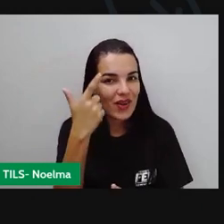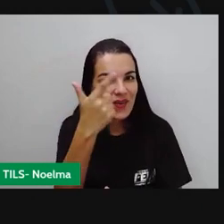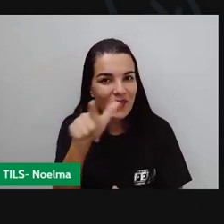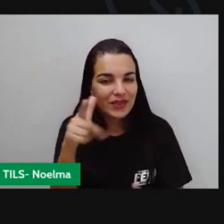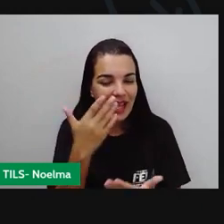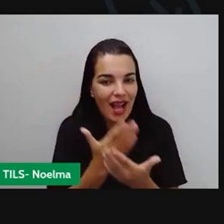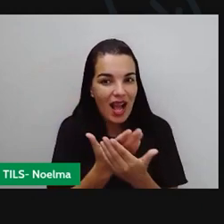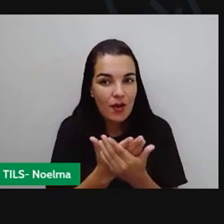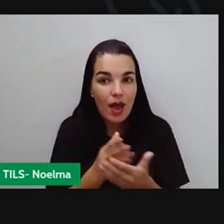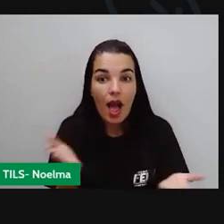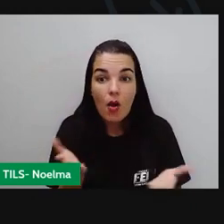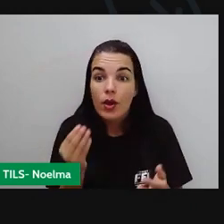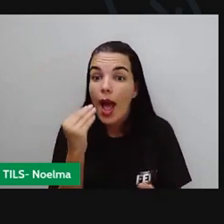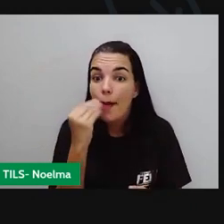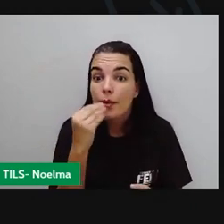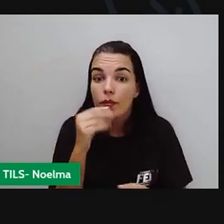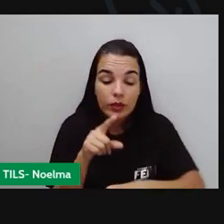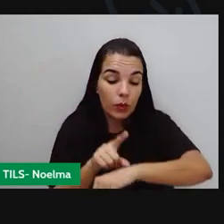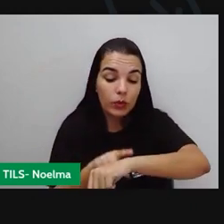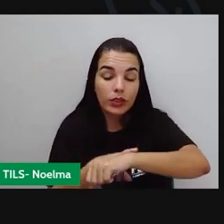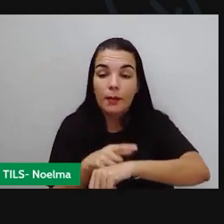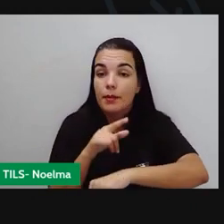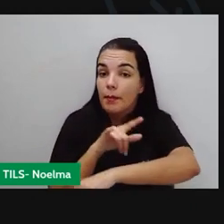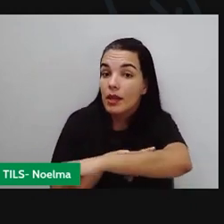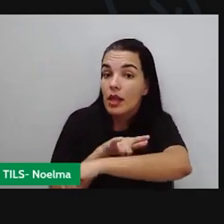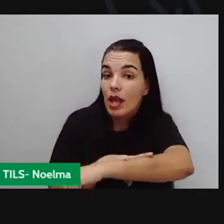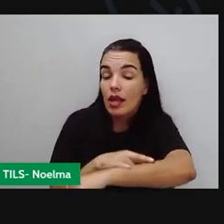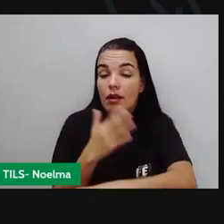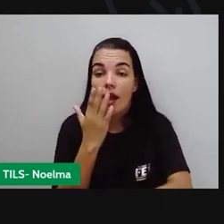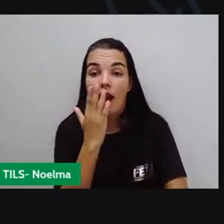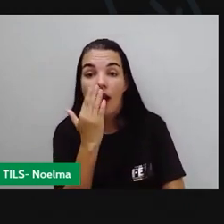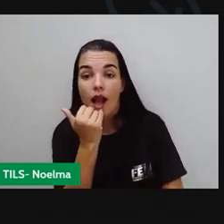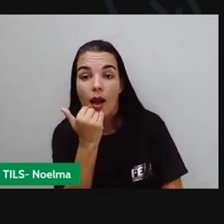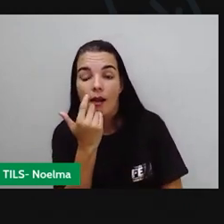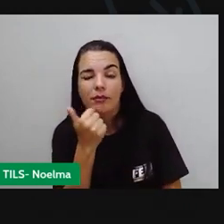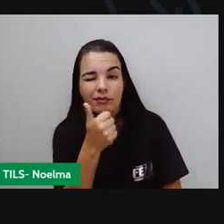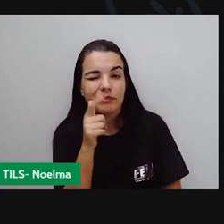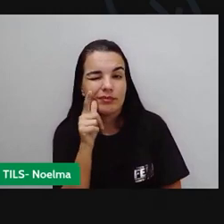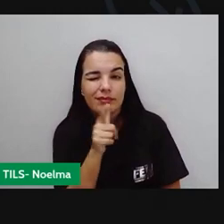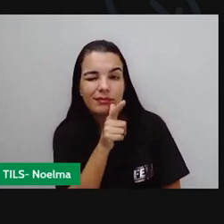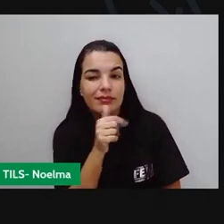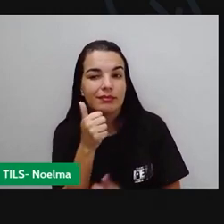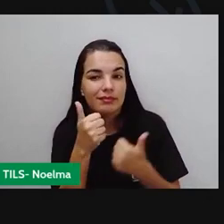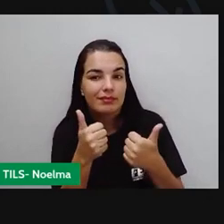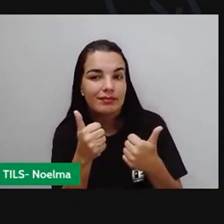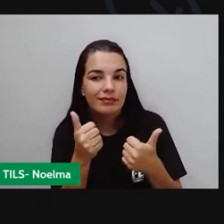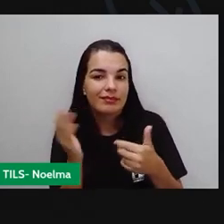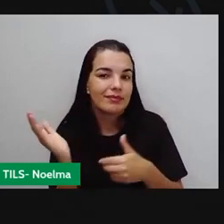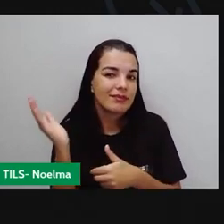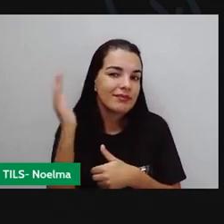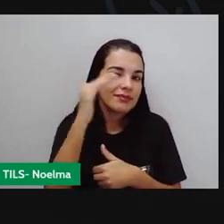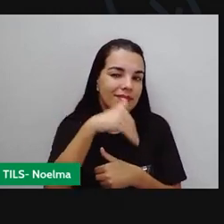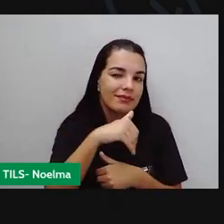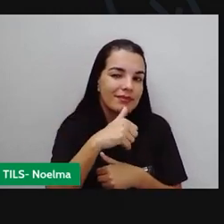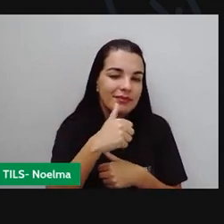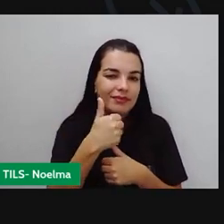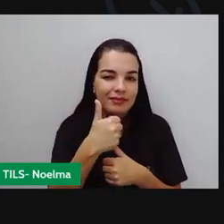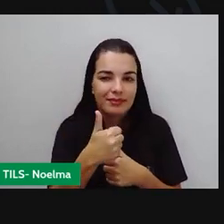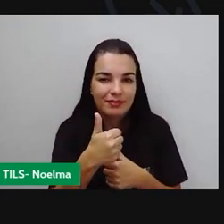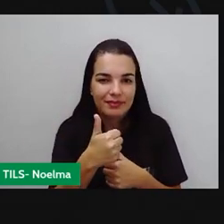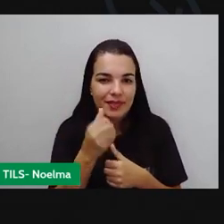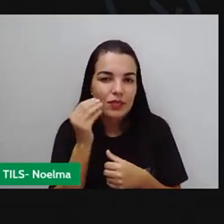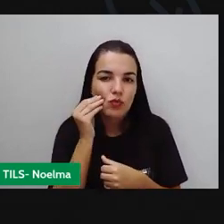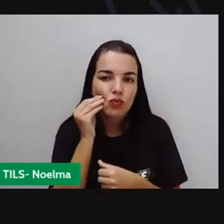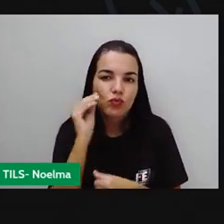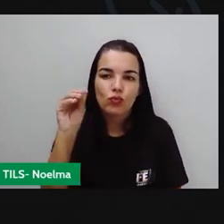aula. Aproveite esse tempinho aí já para ir ao banheiro, tomar água, fazer aquele lanche, certo? Daqui a pouquinho a PRO volta com vocês.